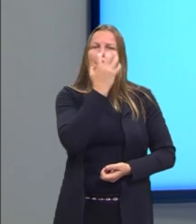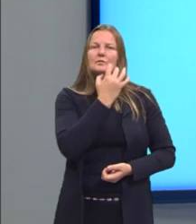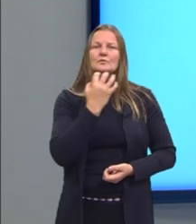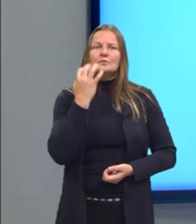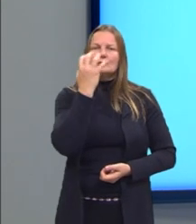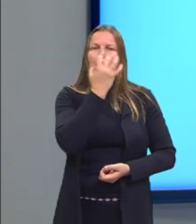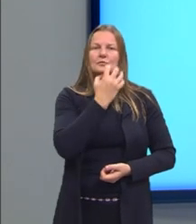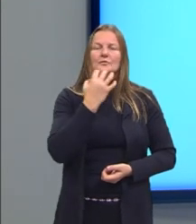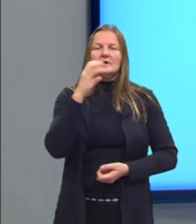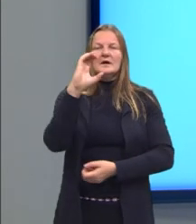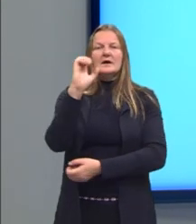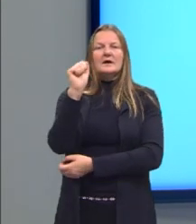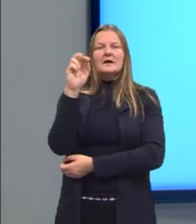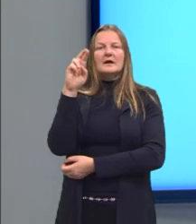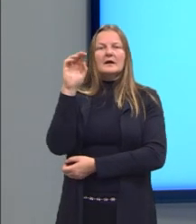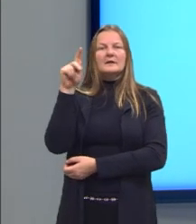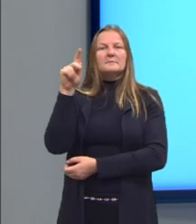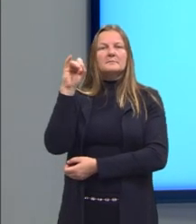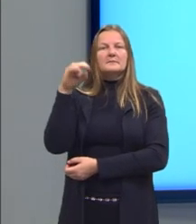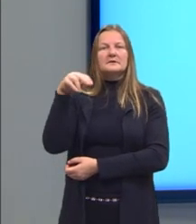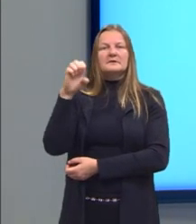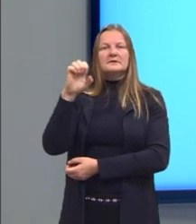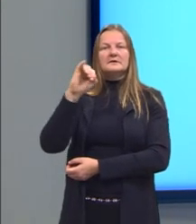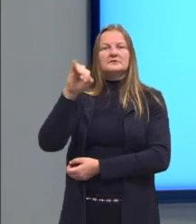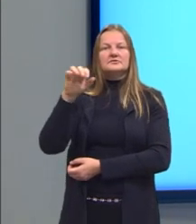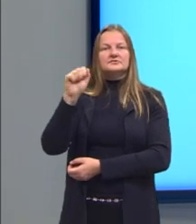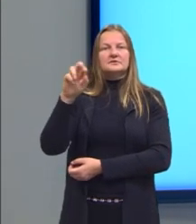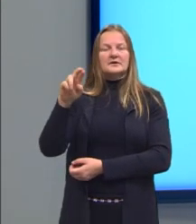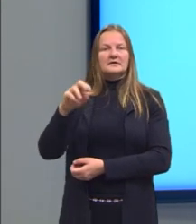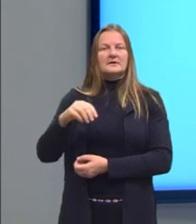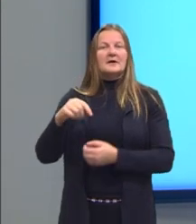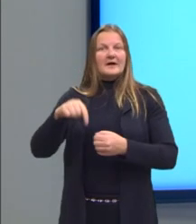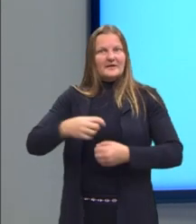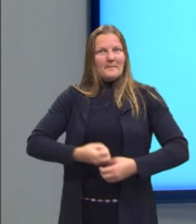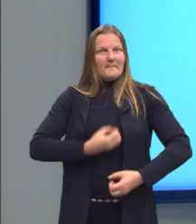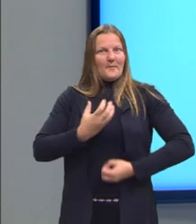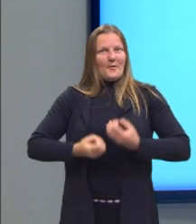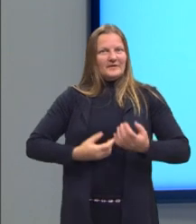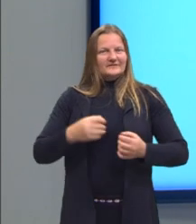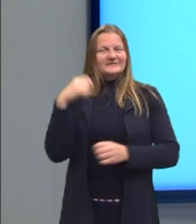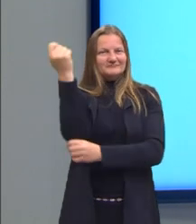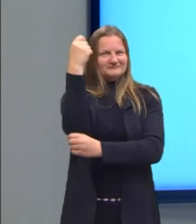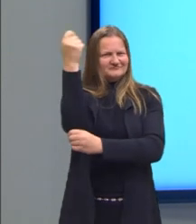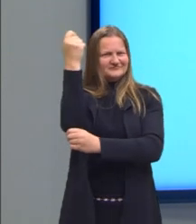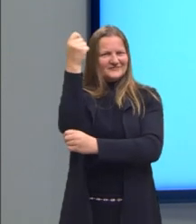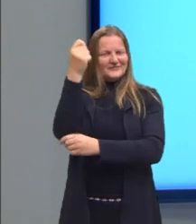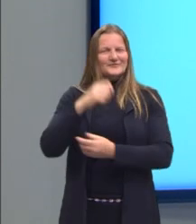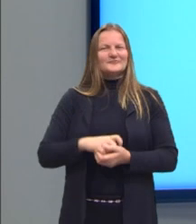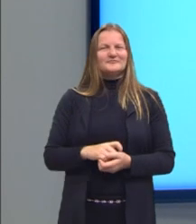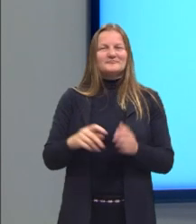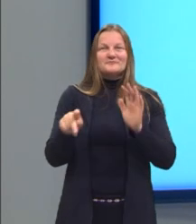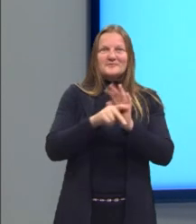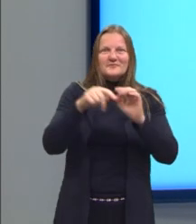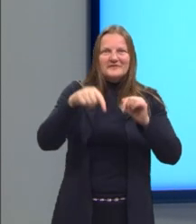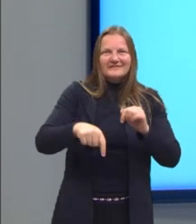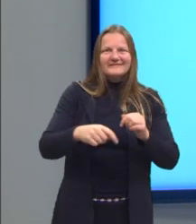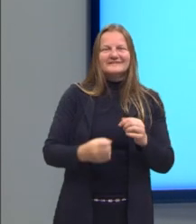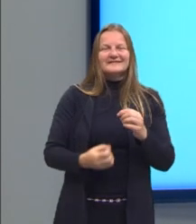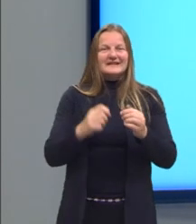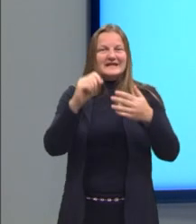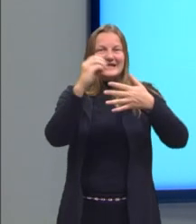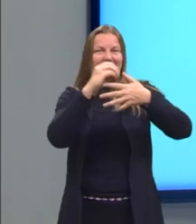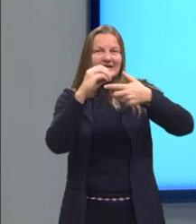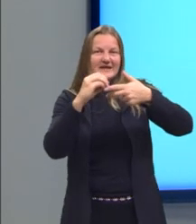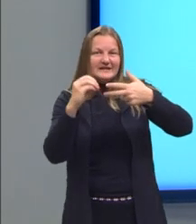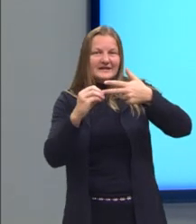poeta brasileiro, gaúcho, conhecidíssimo. E a gente tem essa questão tirada da prova do Enem